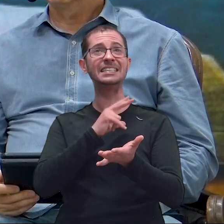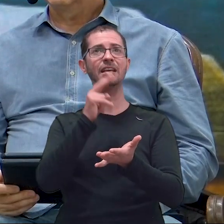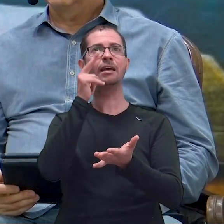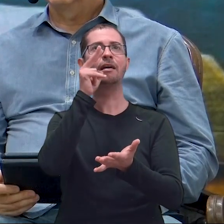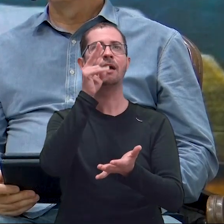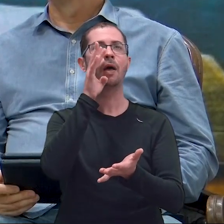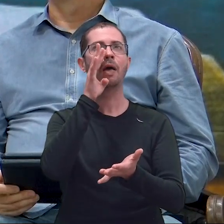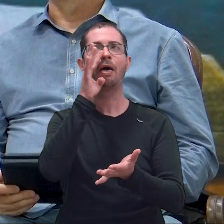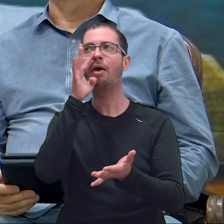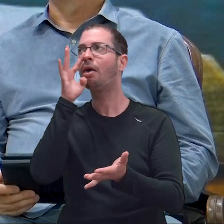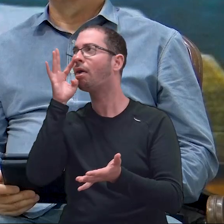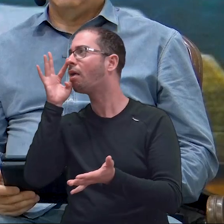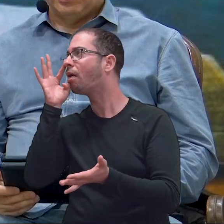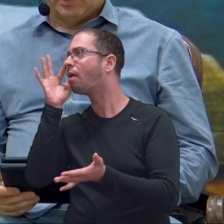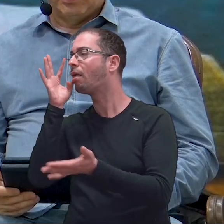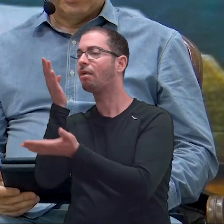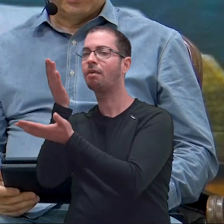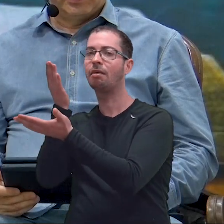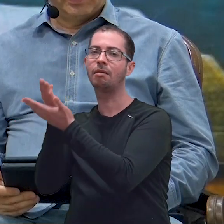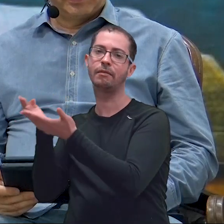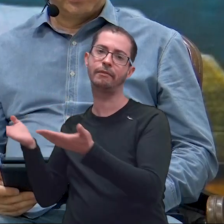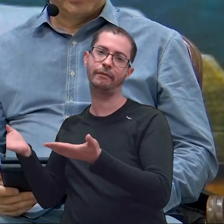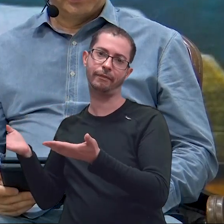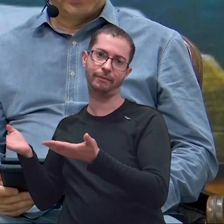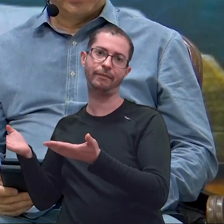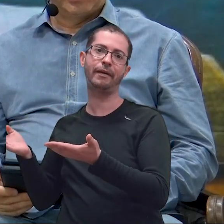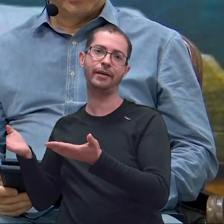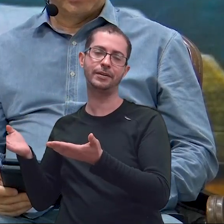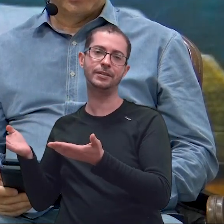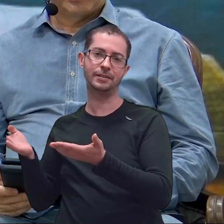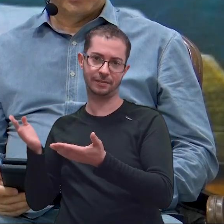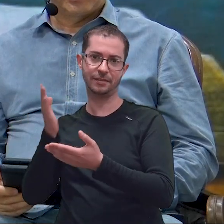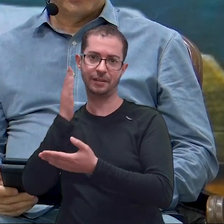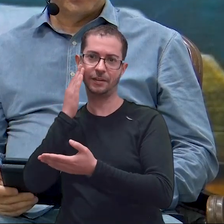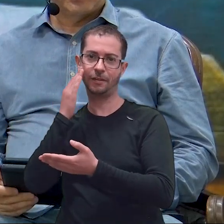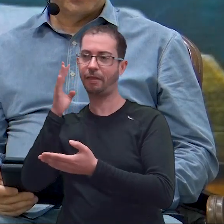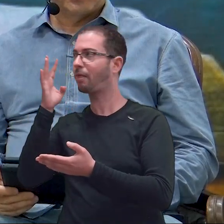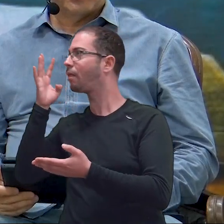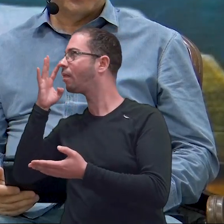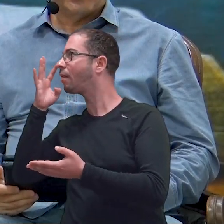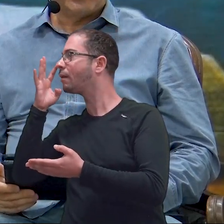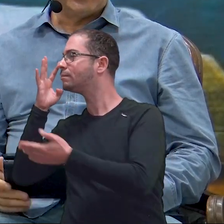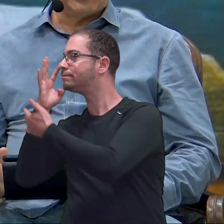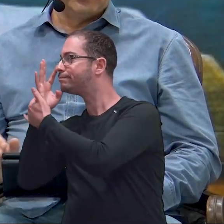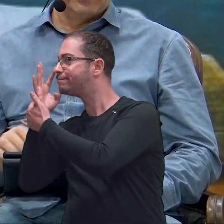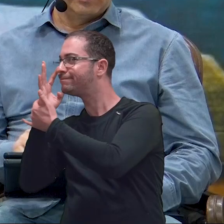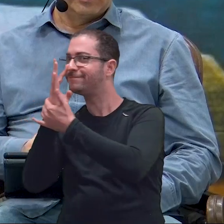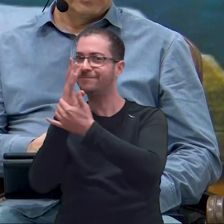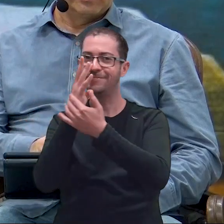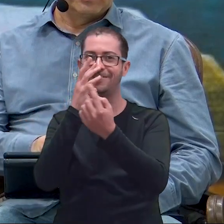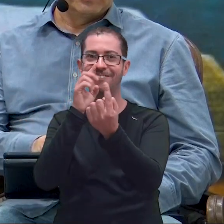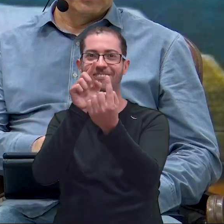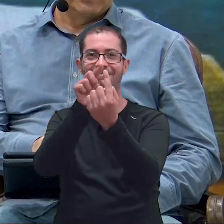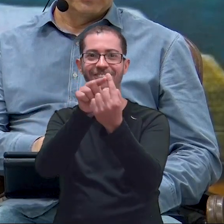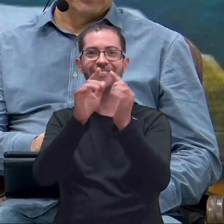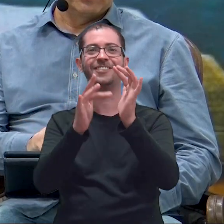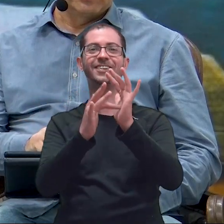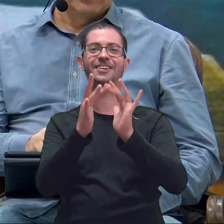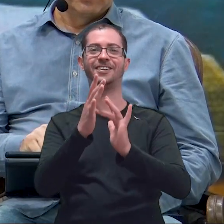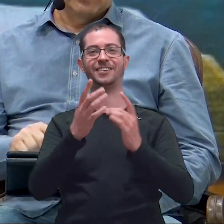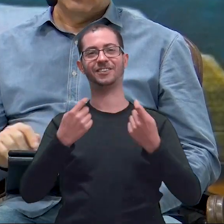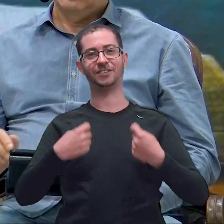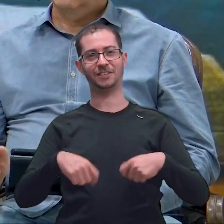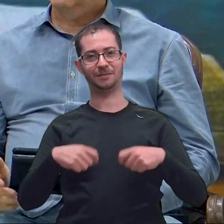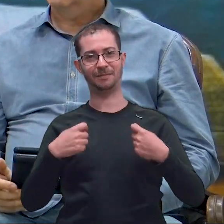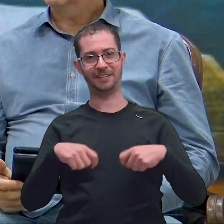Cristo, as coisas... Nos perdemos. Né? Nós nos perdemos. Então, e agora, é importante nós lembrarmos nesse andar cristão,